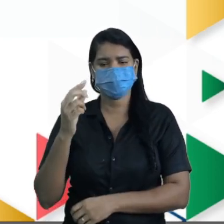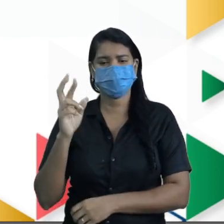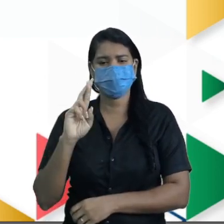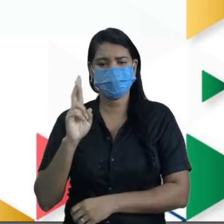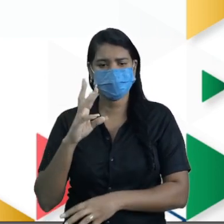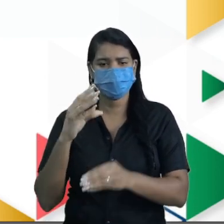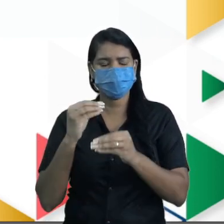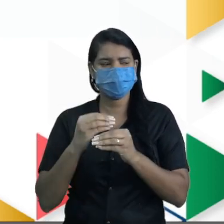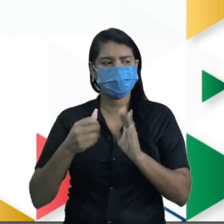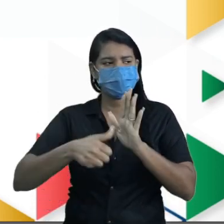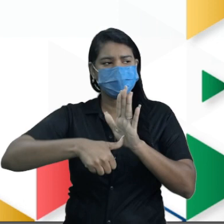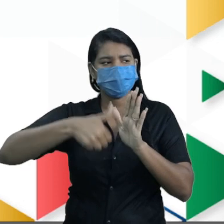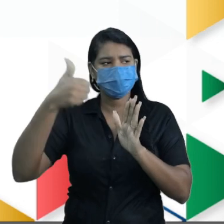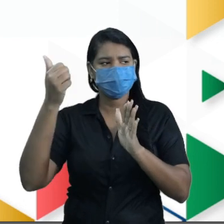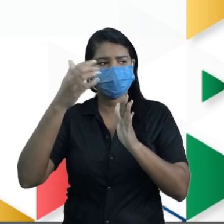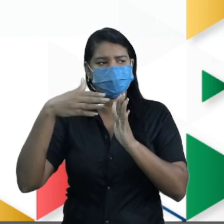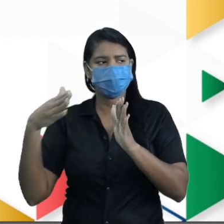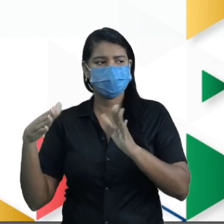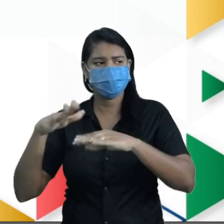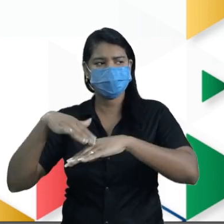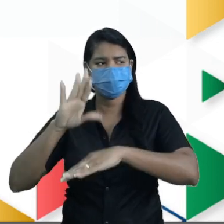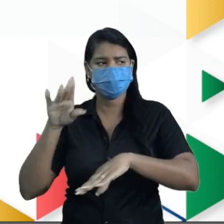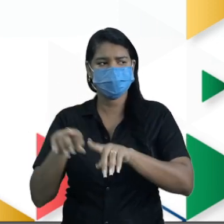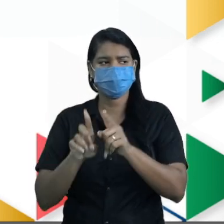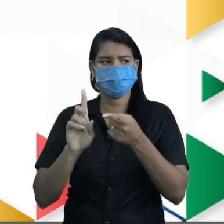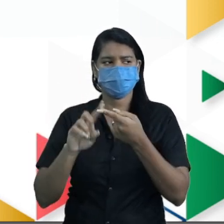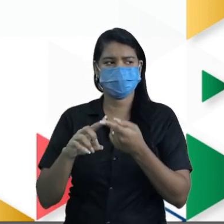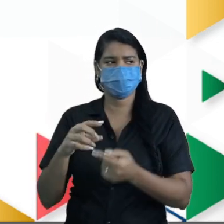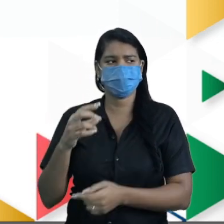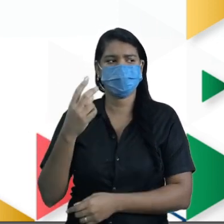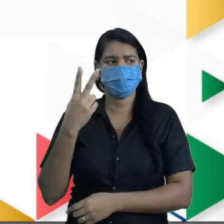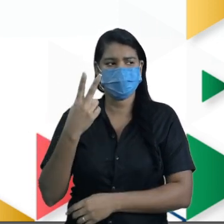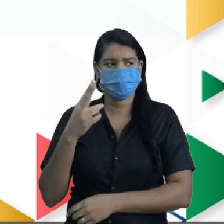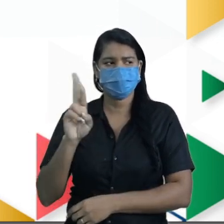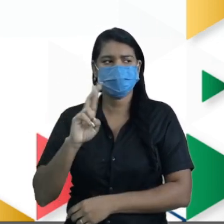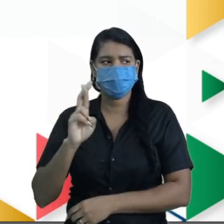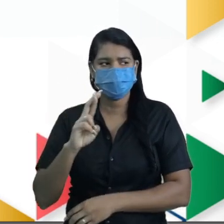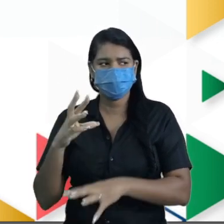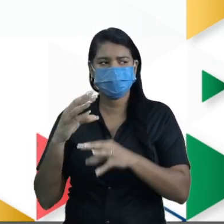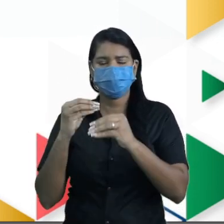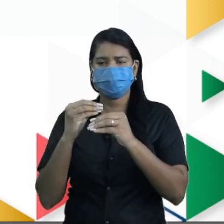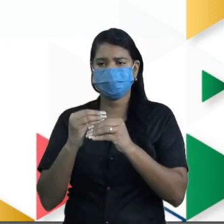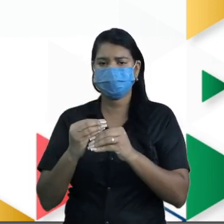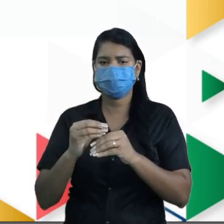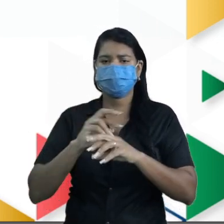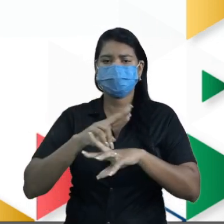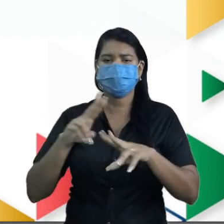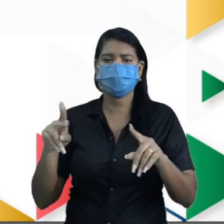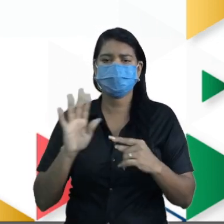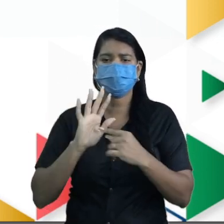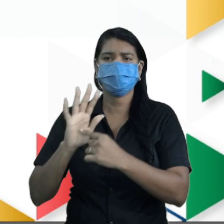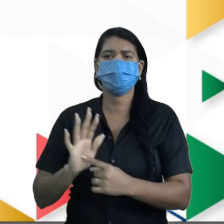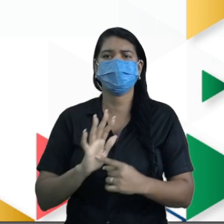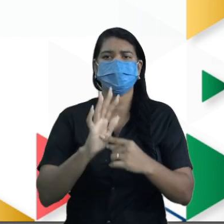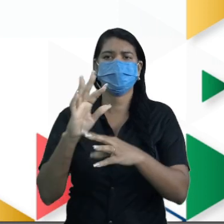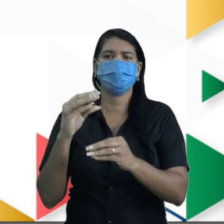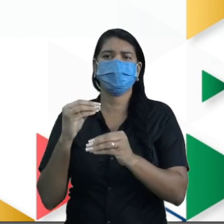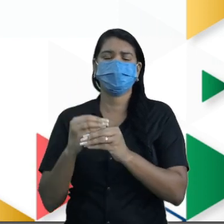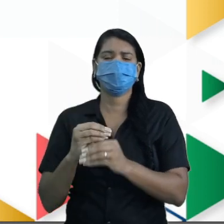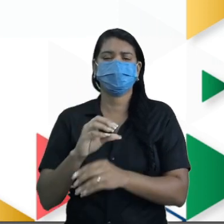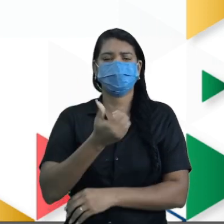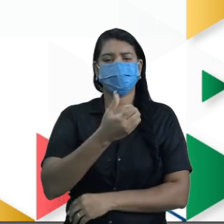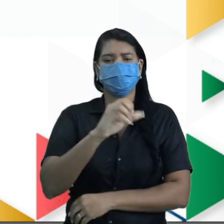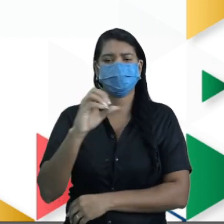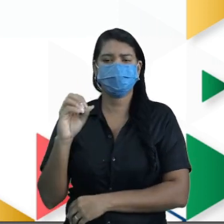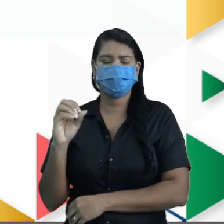Primeira coluna aí, a maior delas. Você tá vendo R$2,00 lá embaixo. E essa a variável que representa a quantidade que tá aí, 100